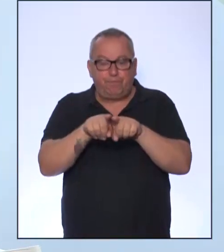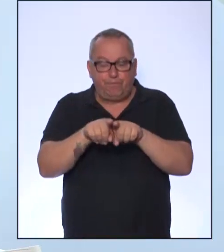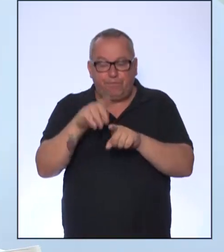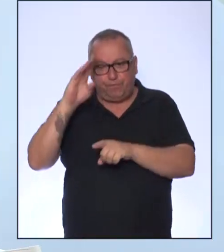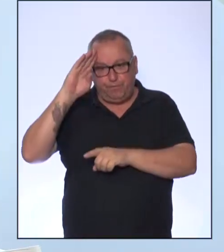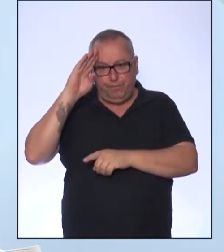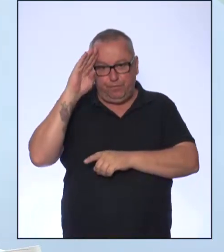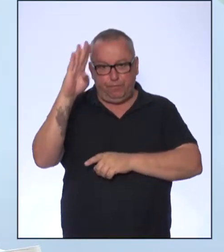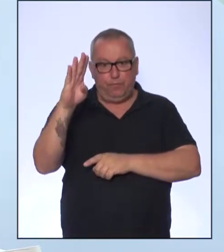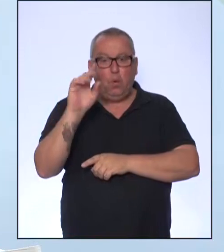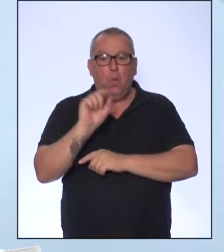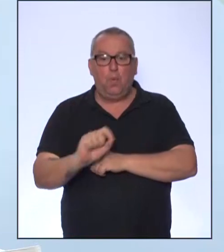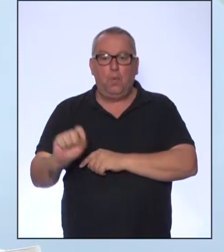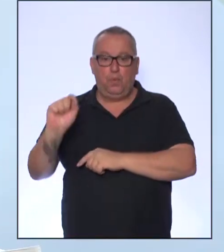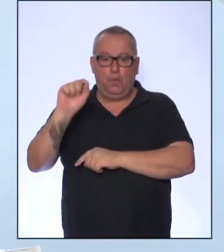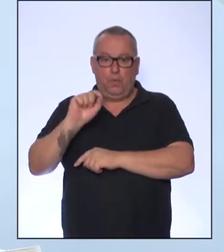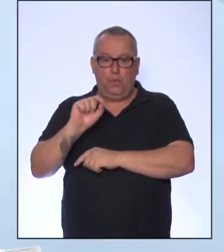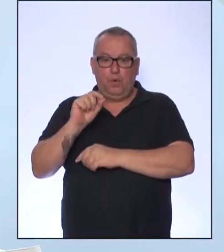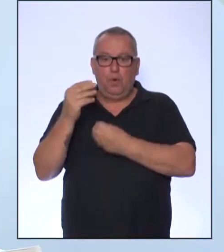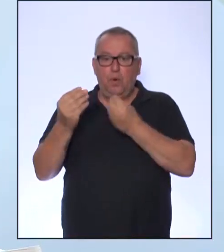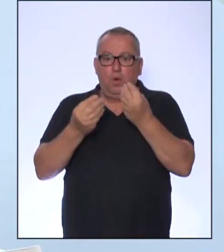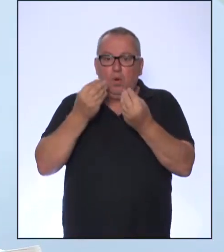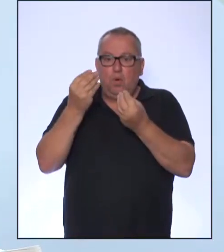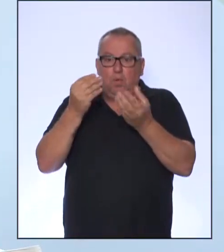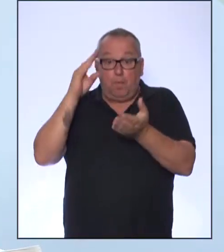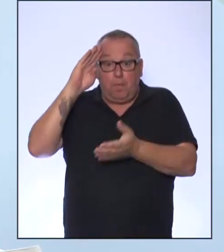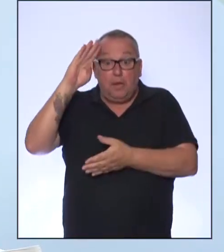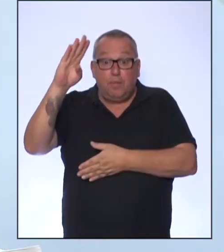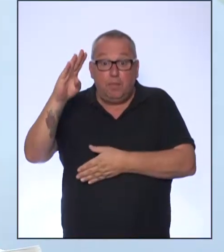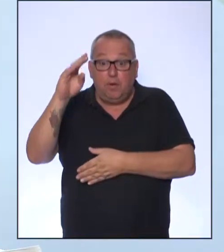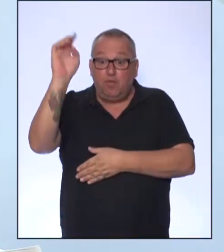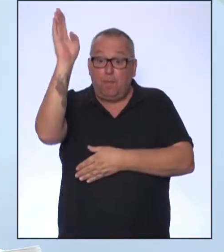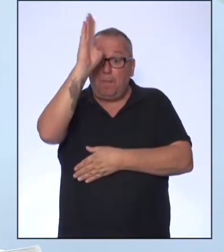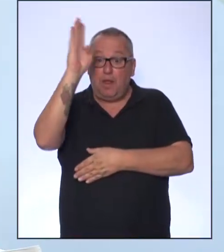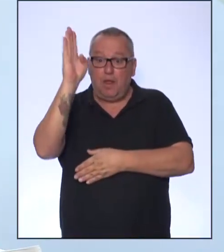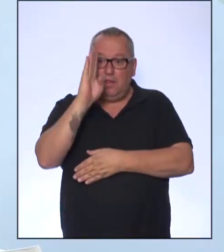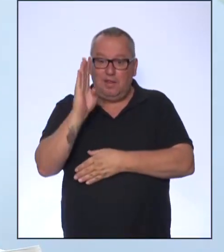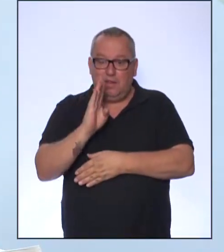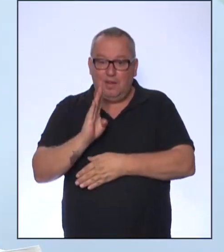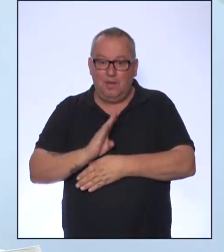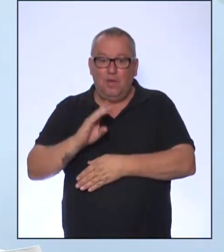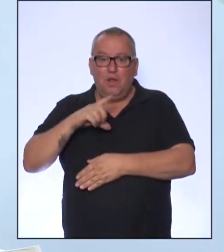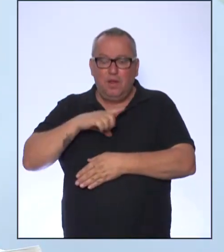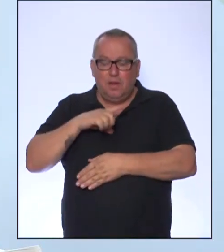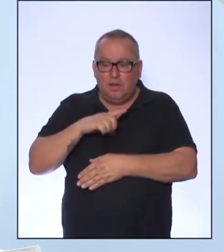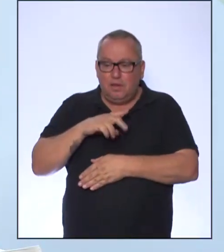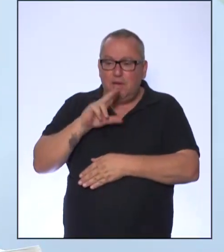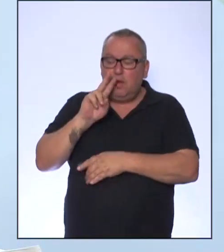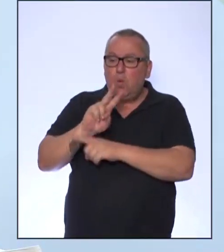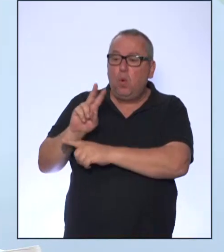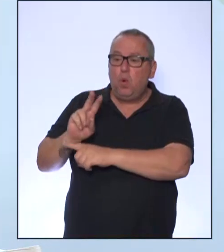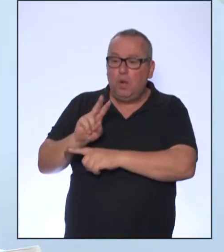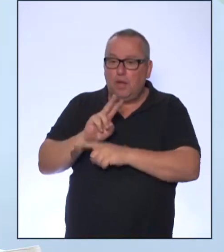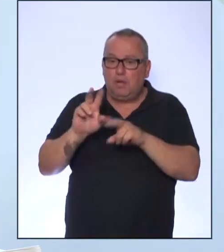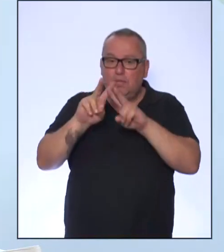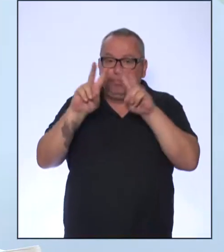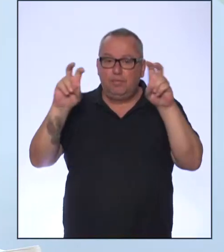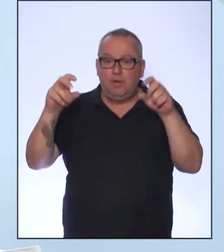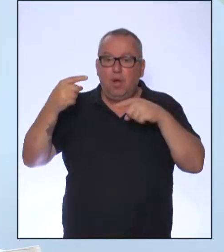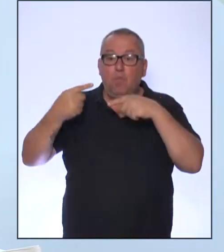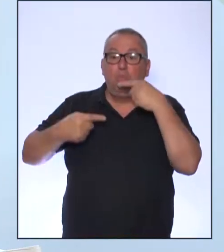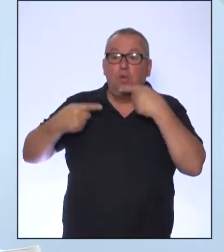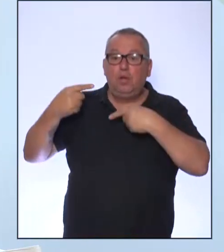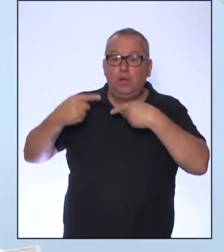principalmente, como, principalmente, o Brasil tem lidado com essa questão das políticas